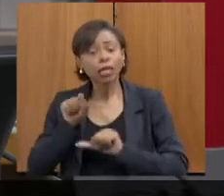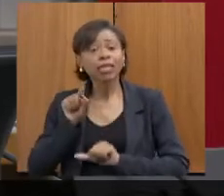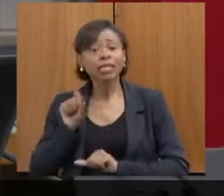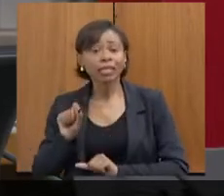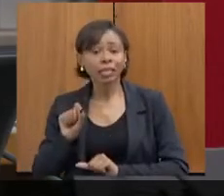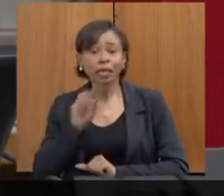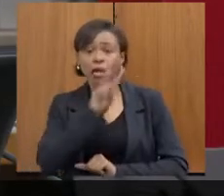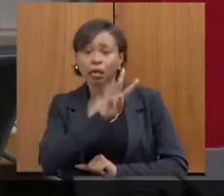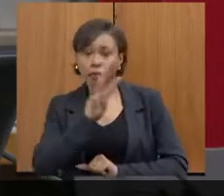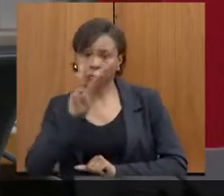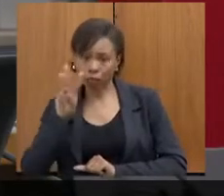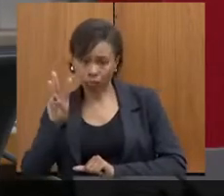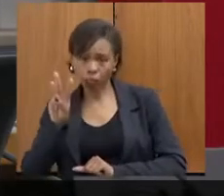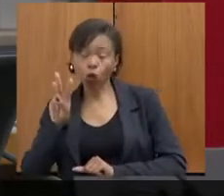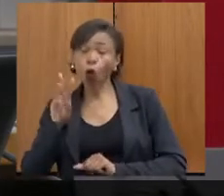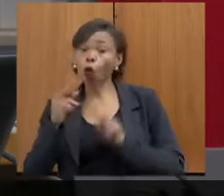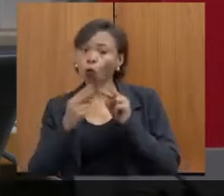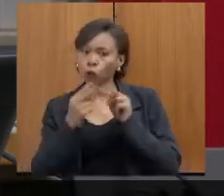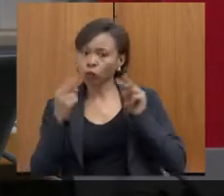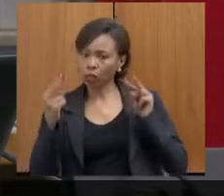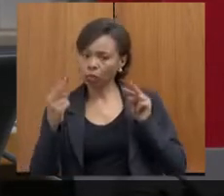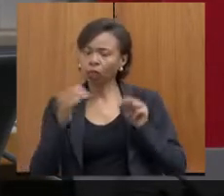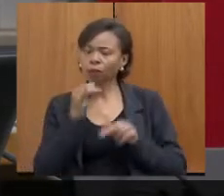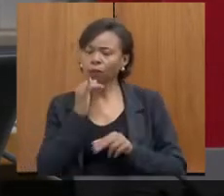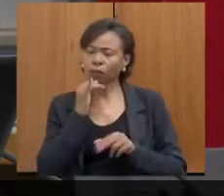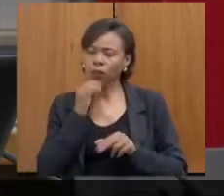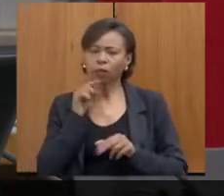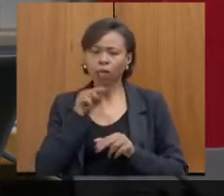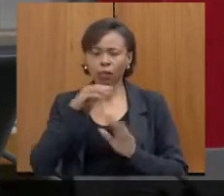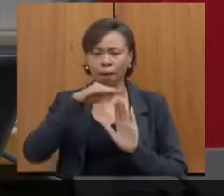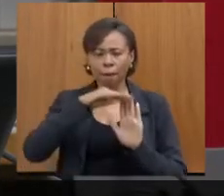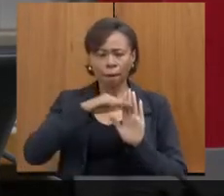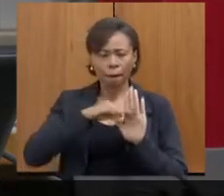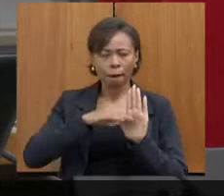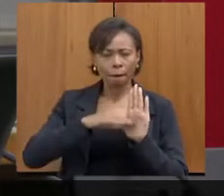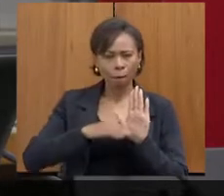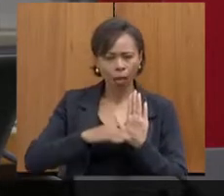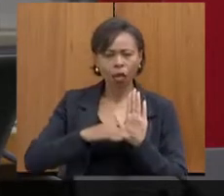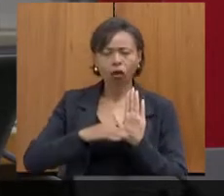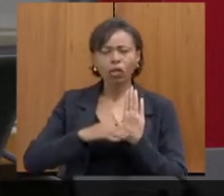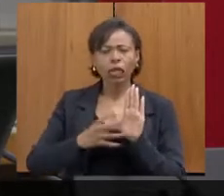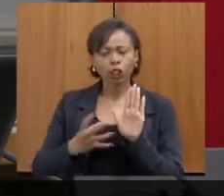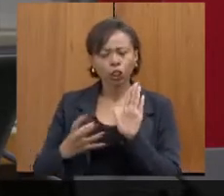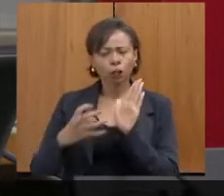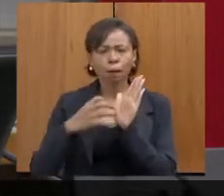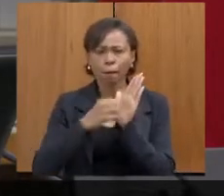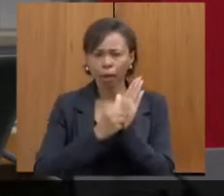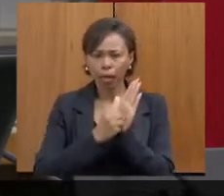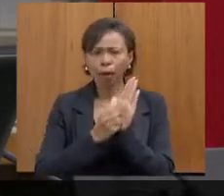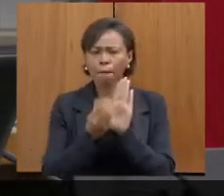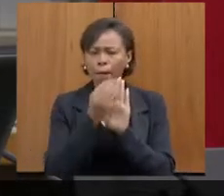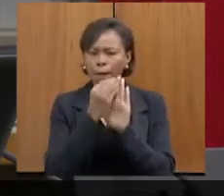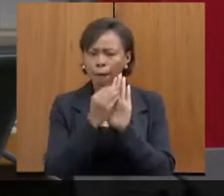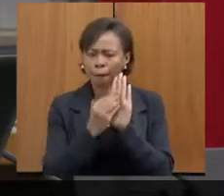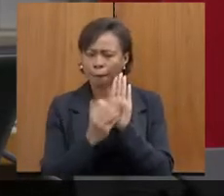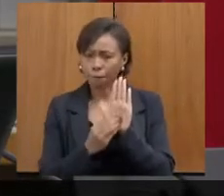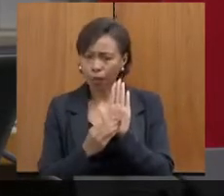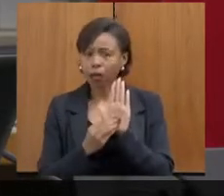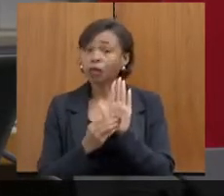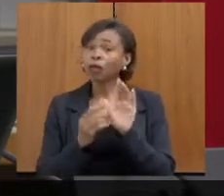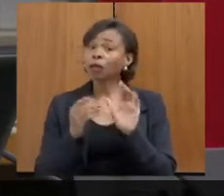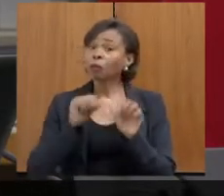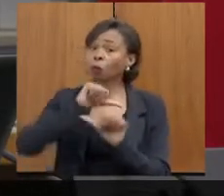Essas folhas que o Felipe mostrou, que a gente preenche, que todos os órgãos preenchem, a gente faria isso num modelo